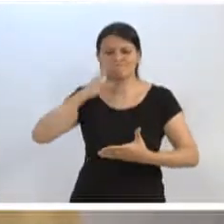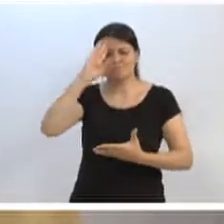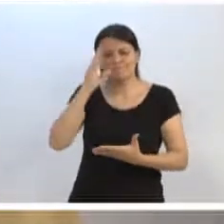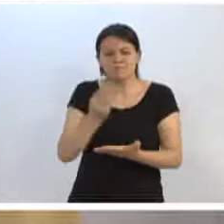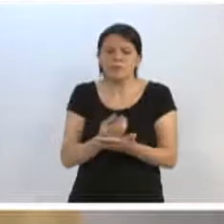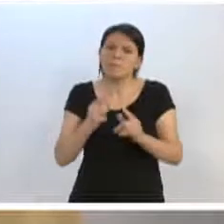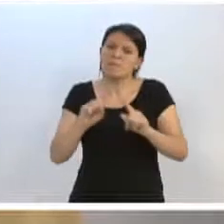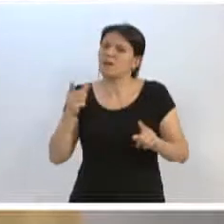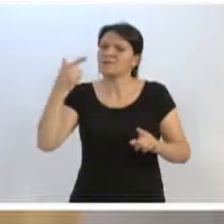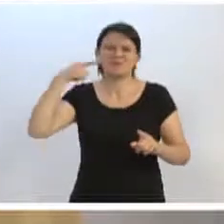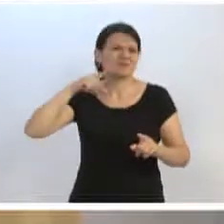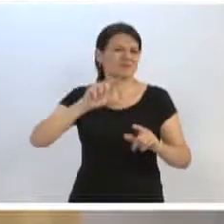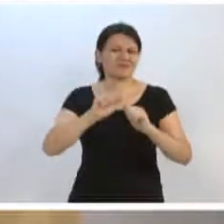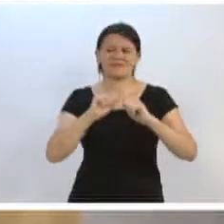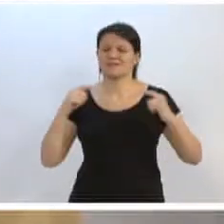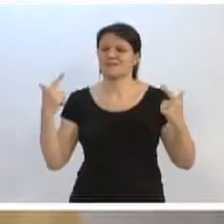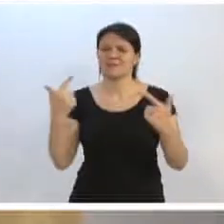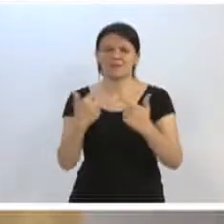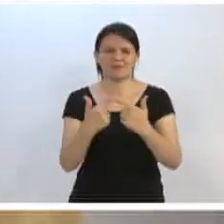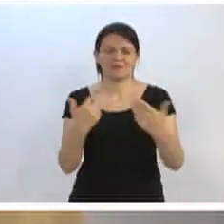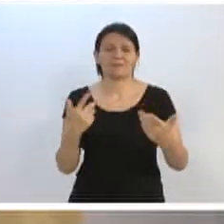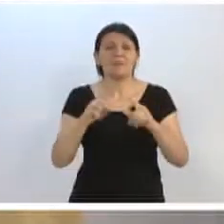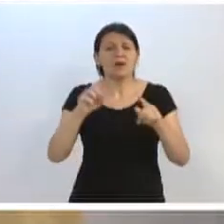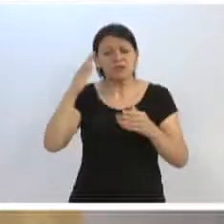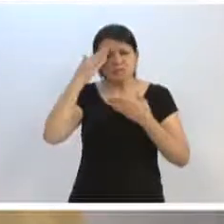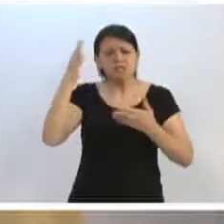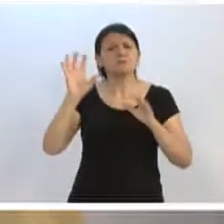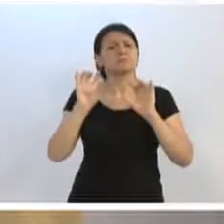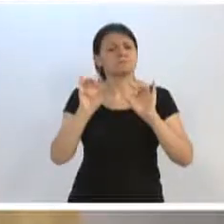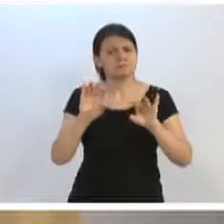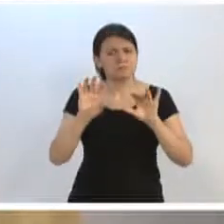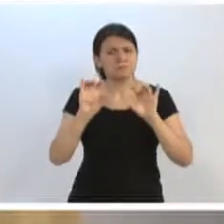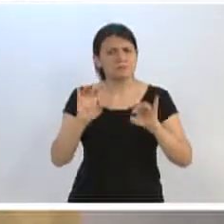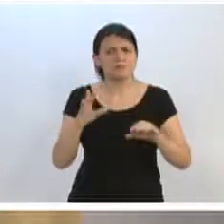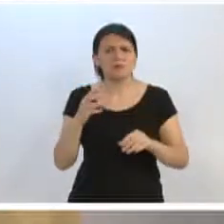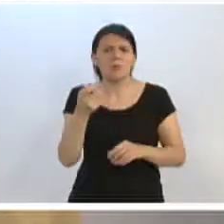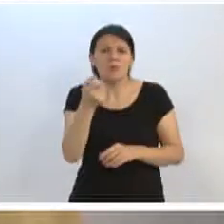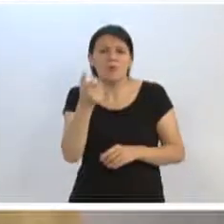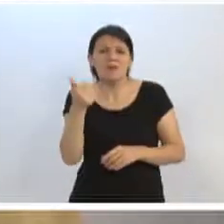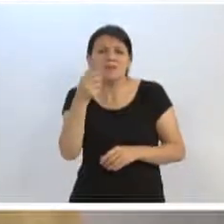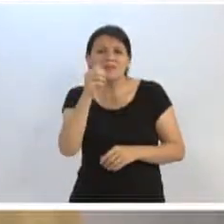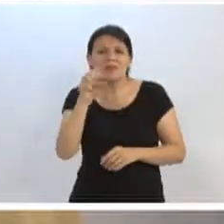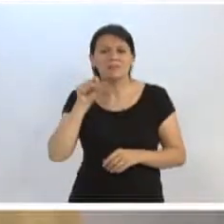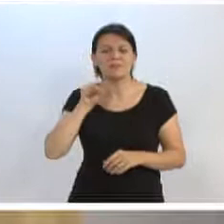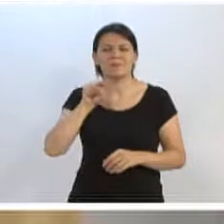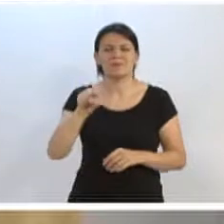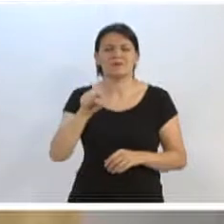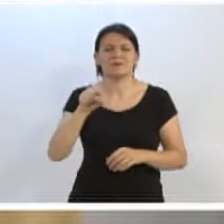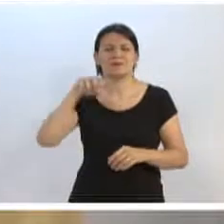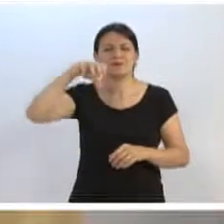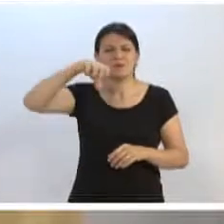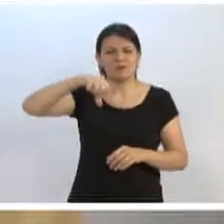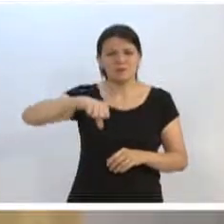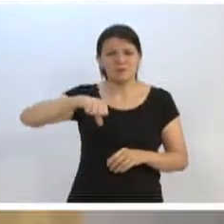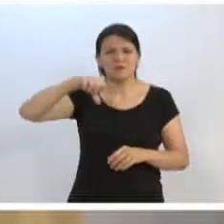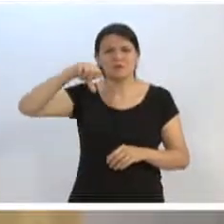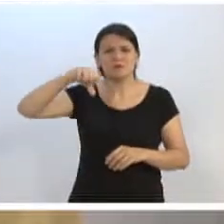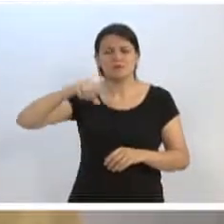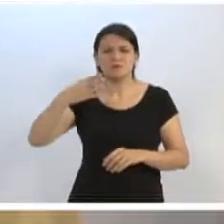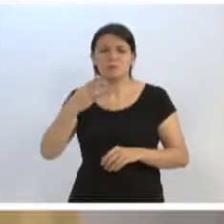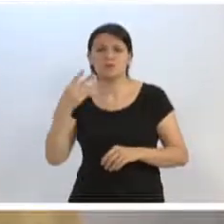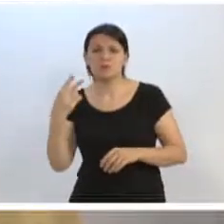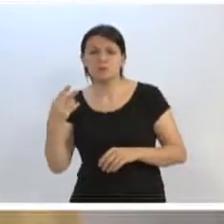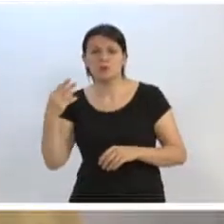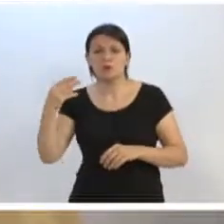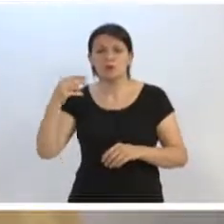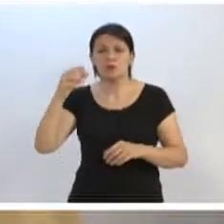chegarmos na Assembleia do Estado de Santa Catarina, mas agradeço de forma muito especial aos quase 10.000. 9.842 blumenauenses que